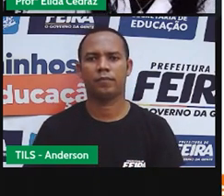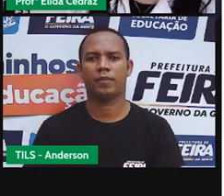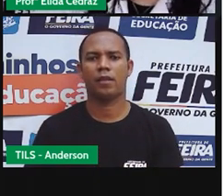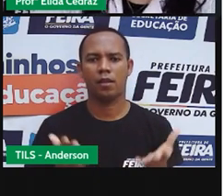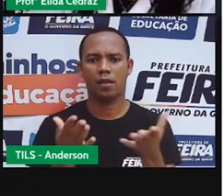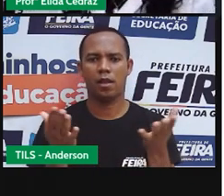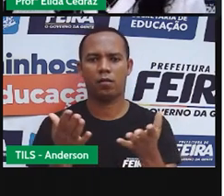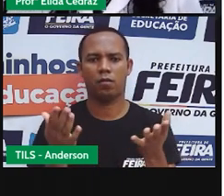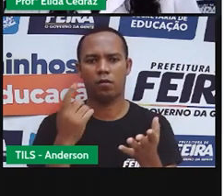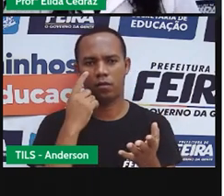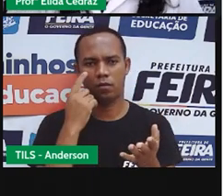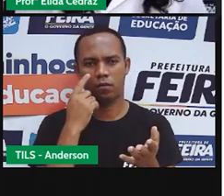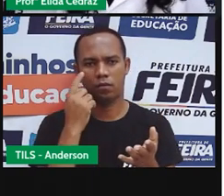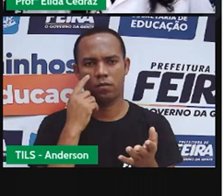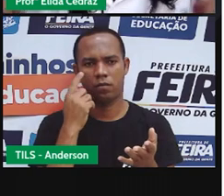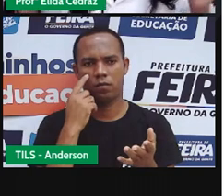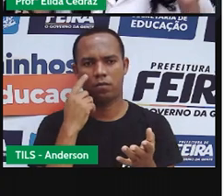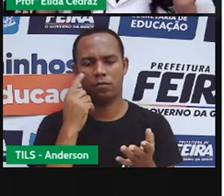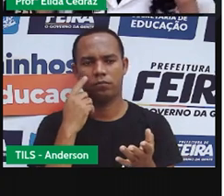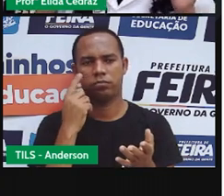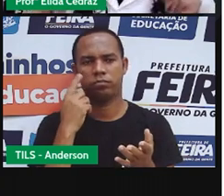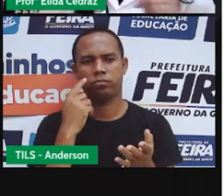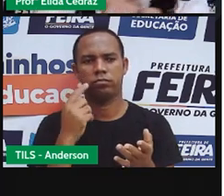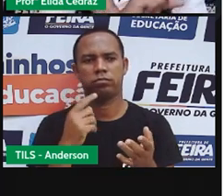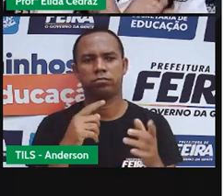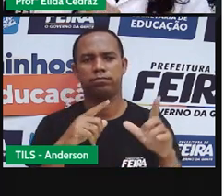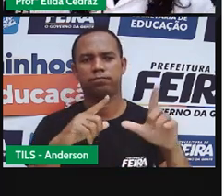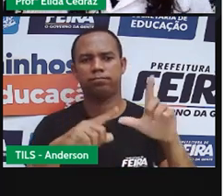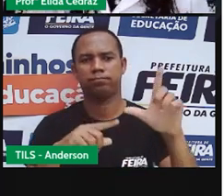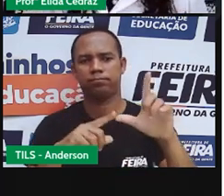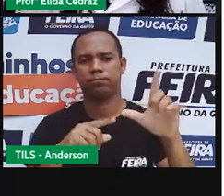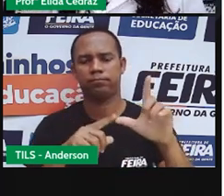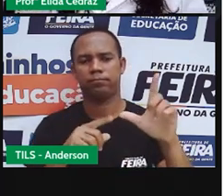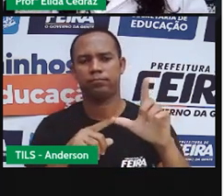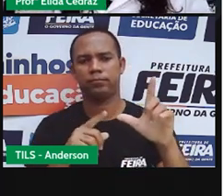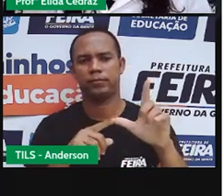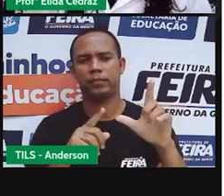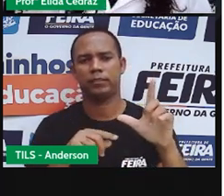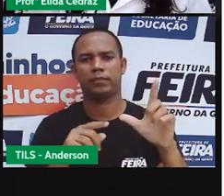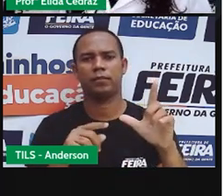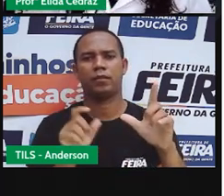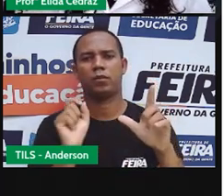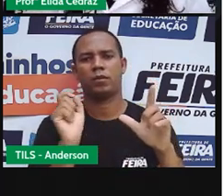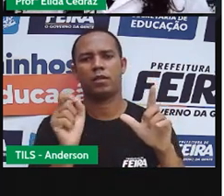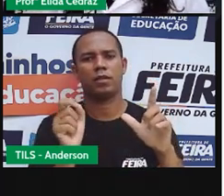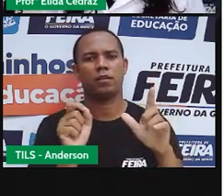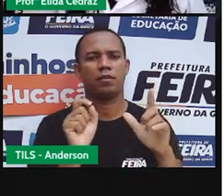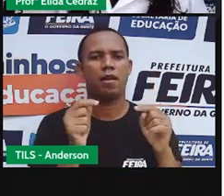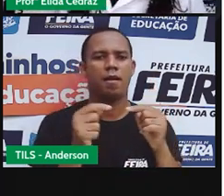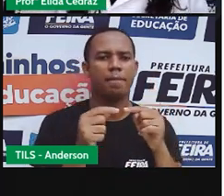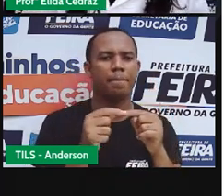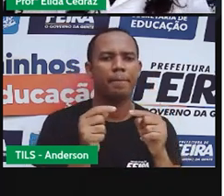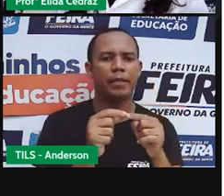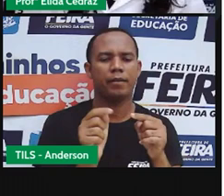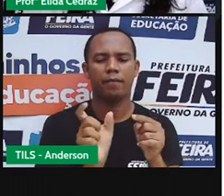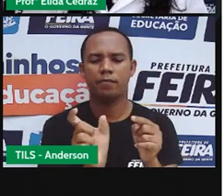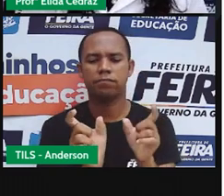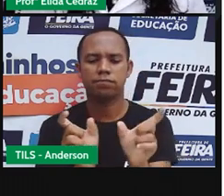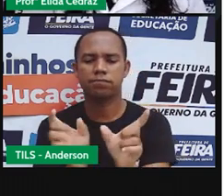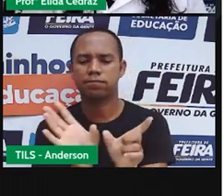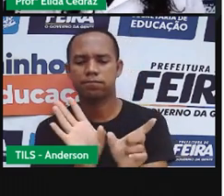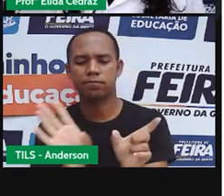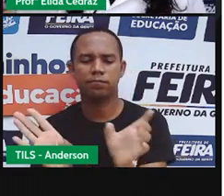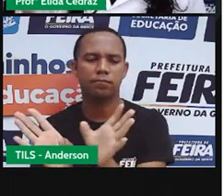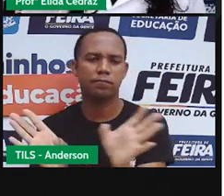E agora a separação de sílabas. Que é só você ecrã. Vamos pegar essas palavras de